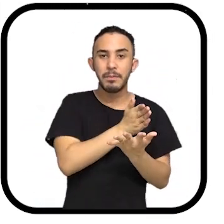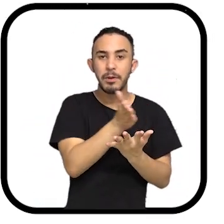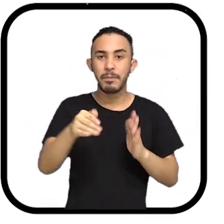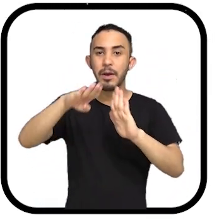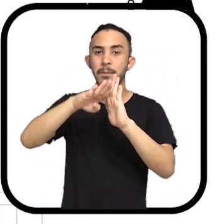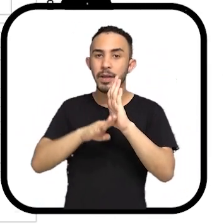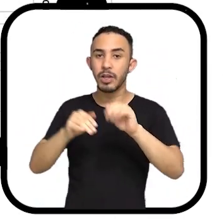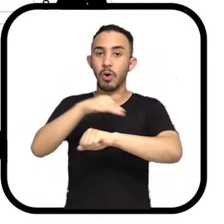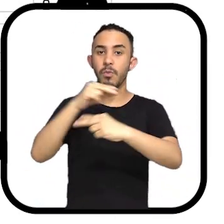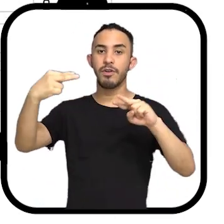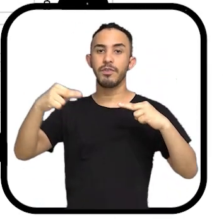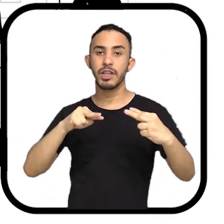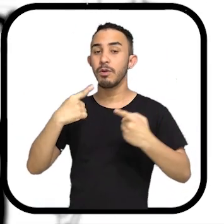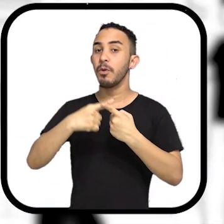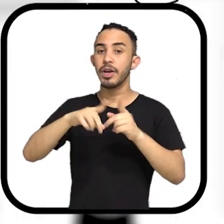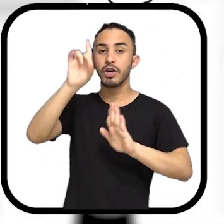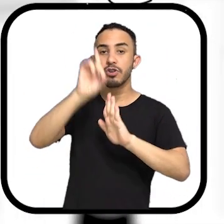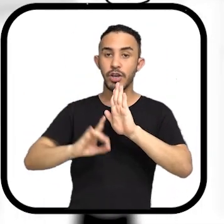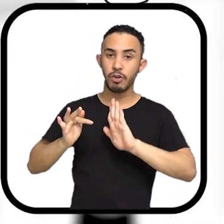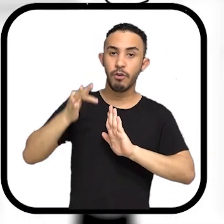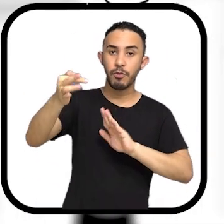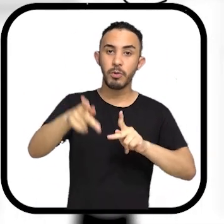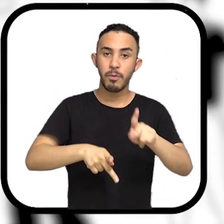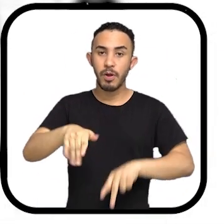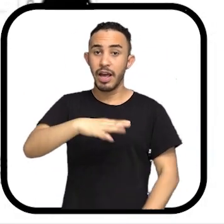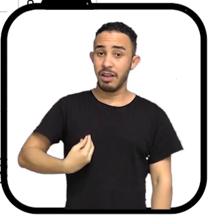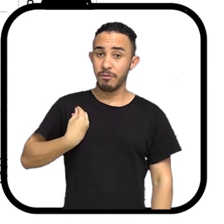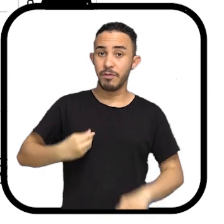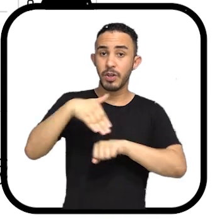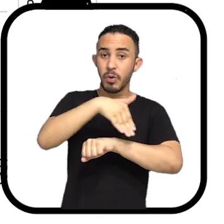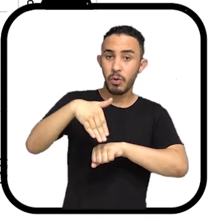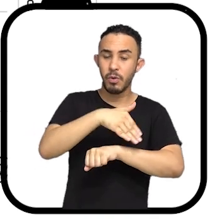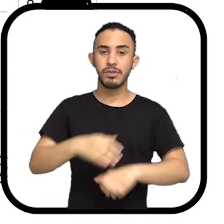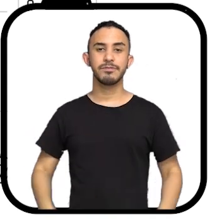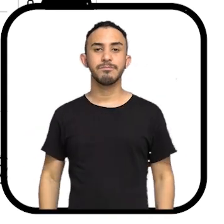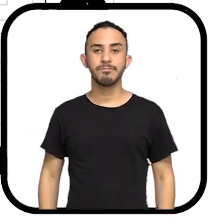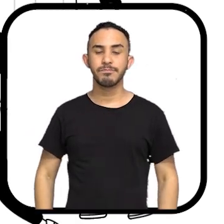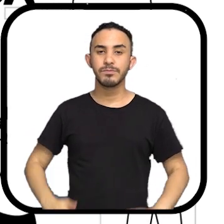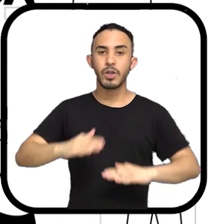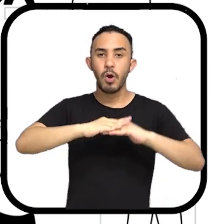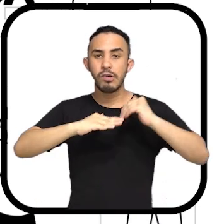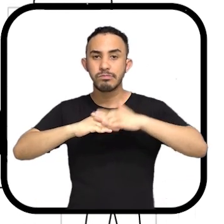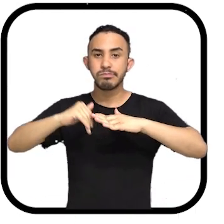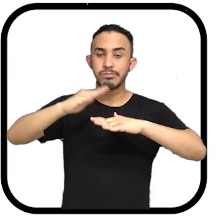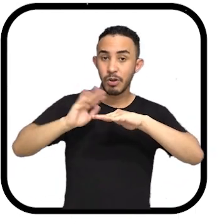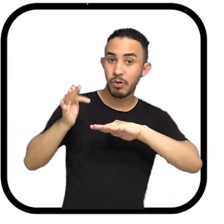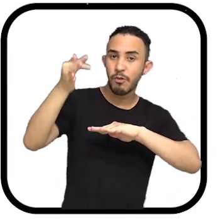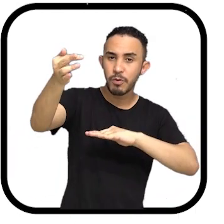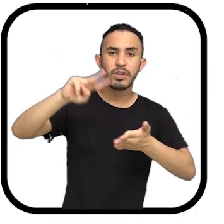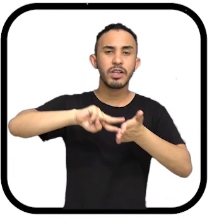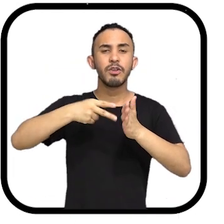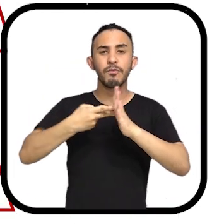são esses os eixos do Plano Ruas Visíveis, pelo direito ao futuro da população em situação de rua. A